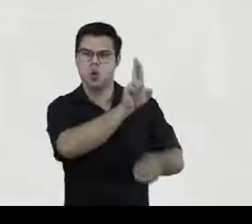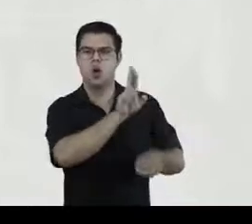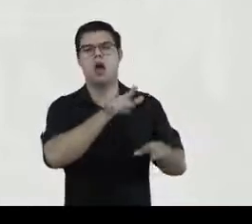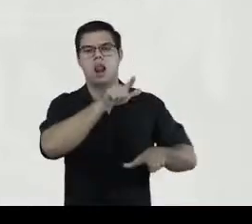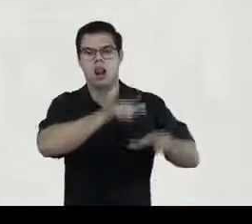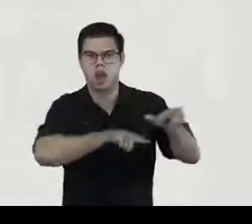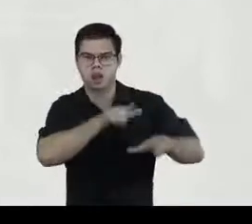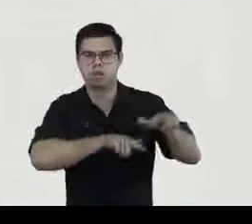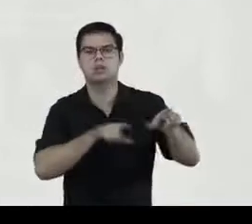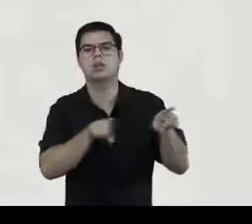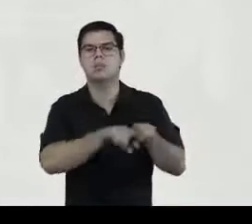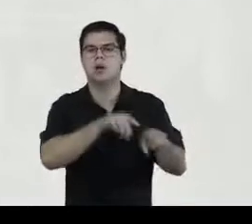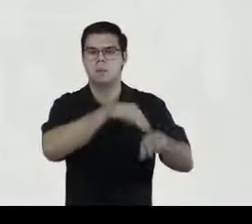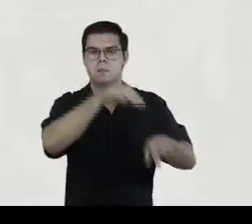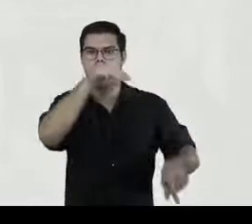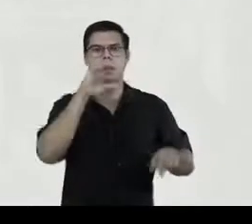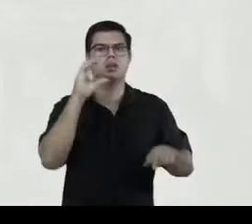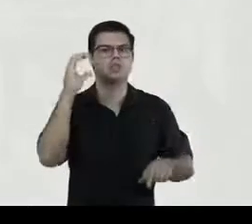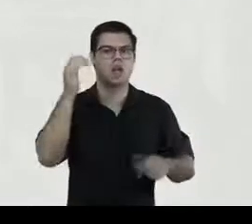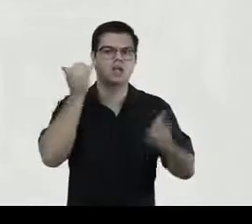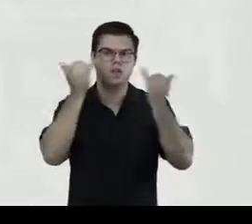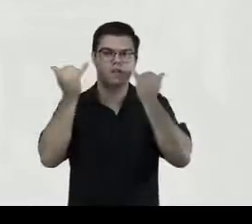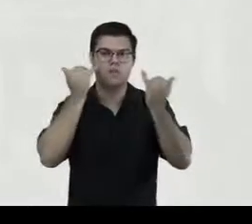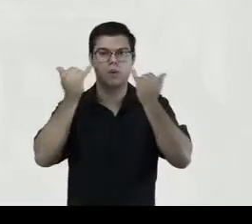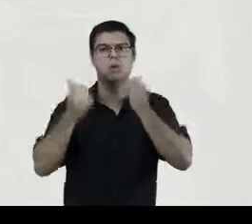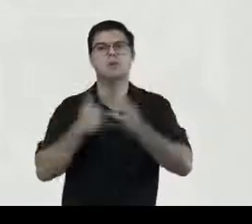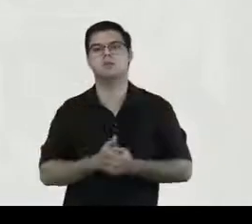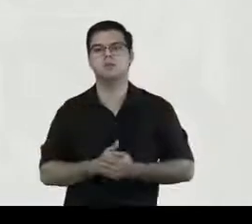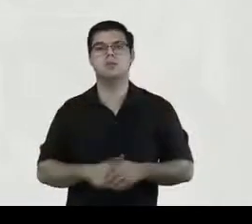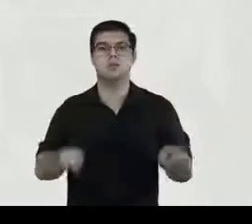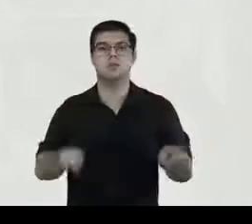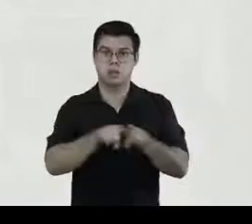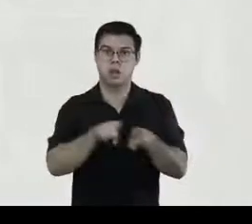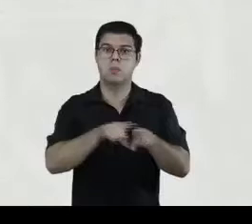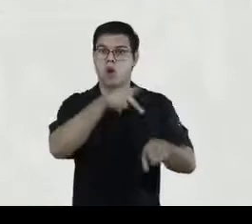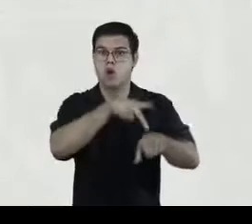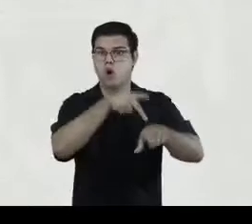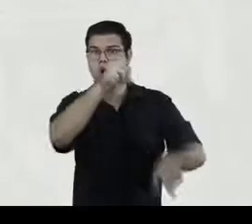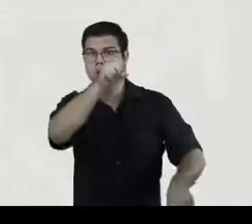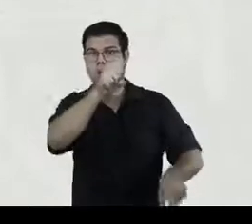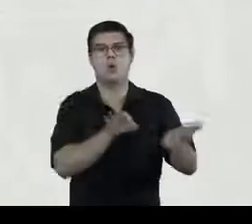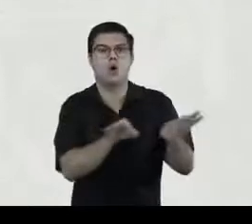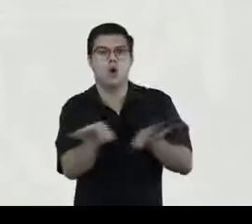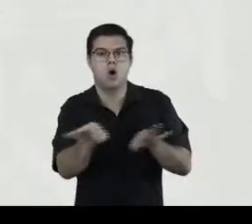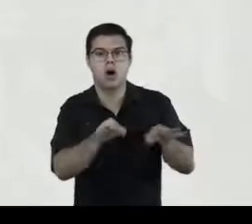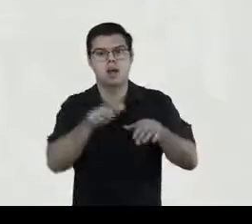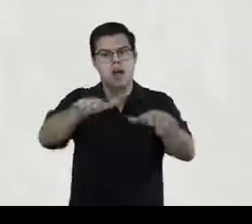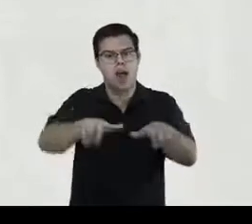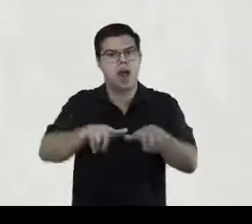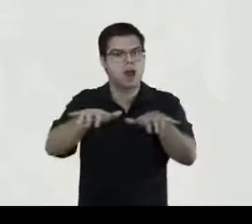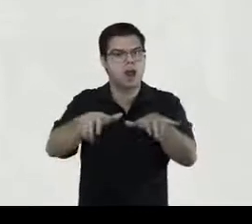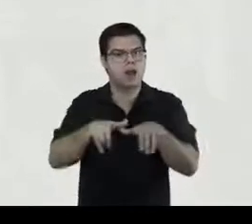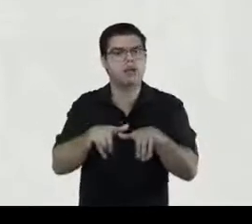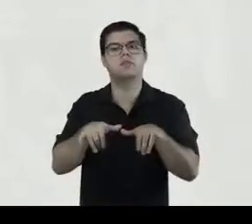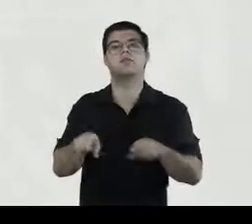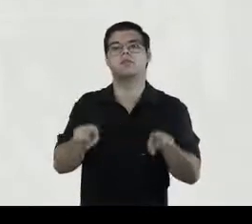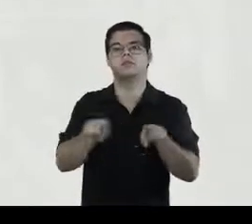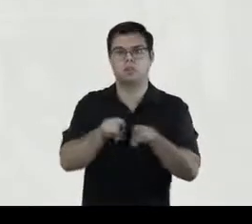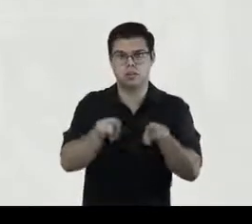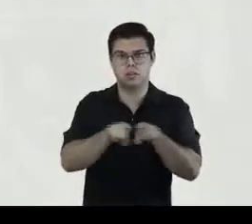Letras e é mestre em Ciência da Informação, além de especialista em Organização de Arquivos e em